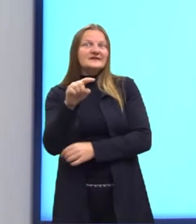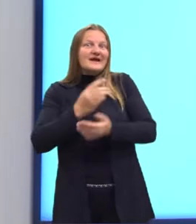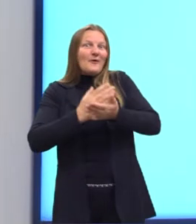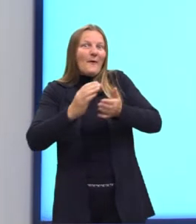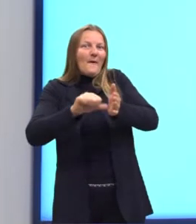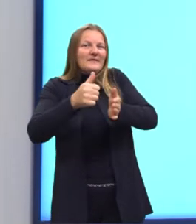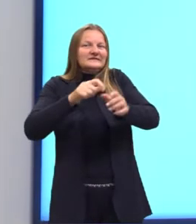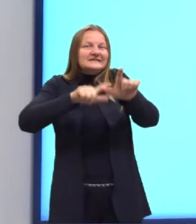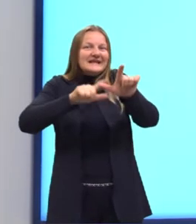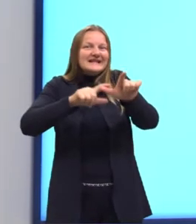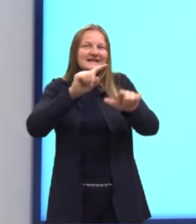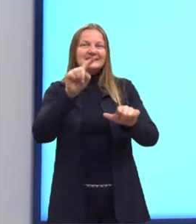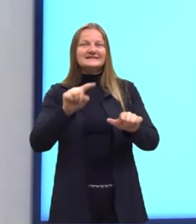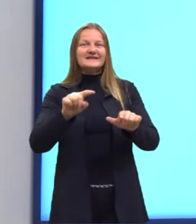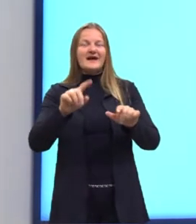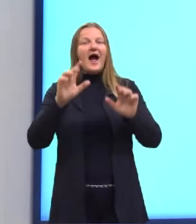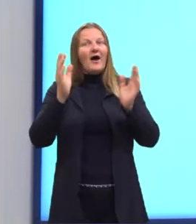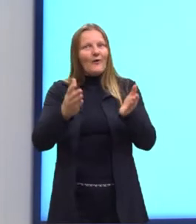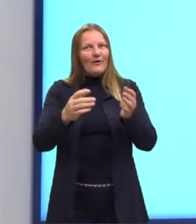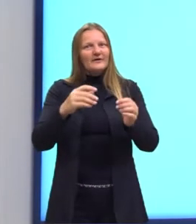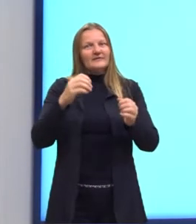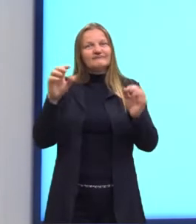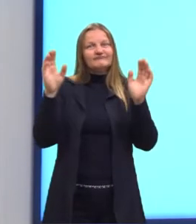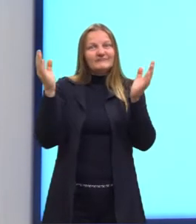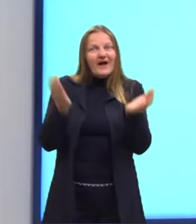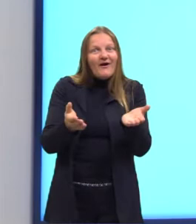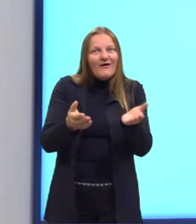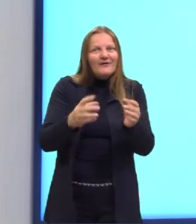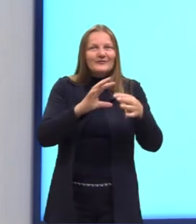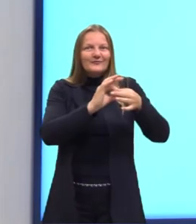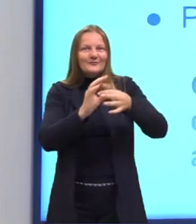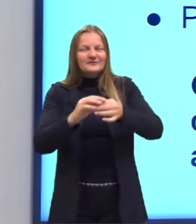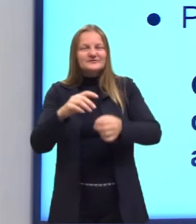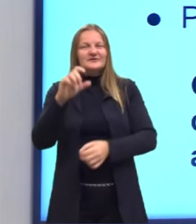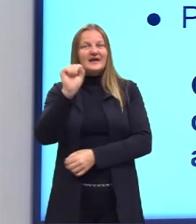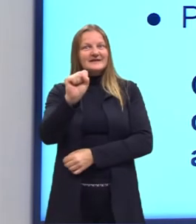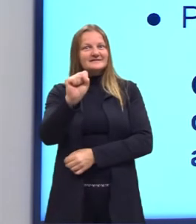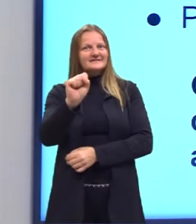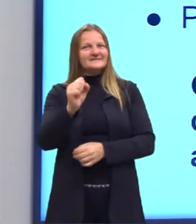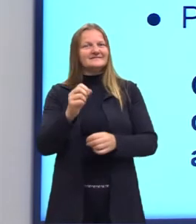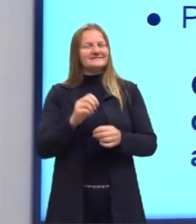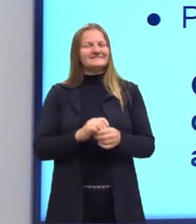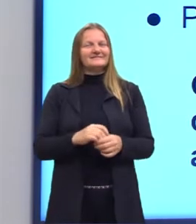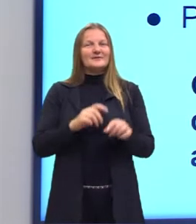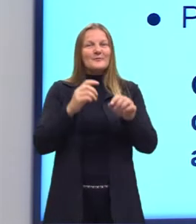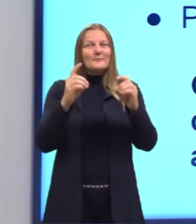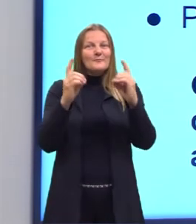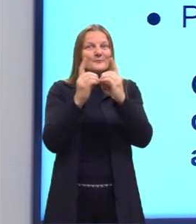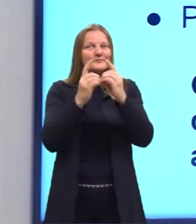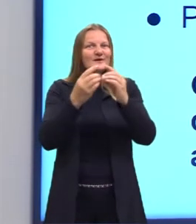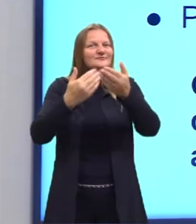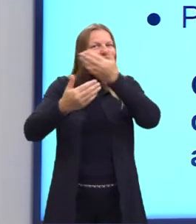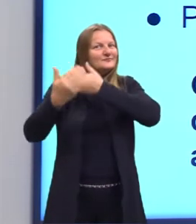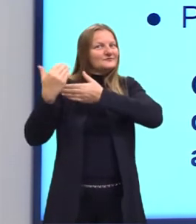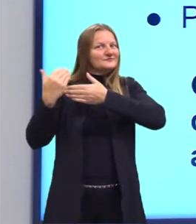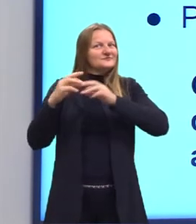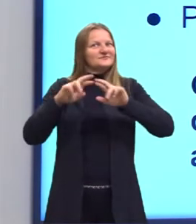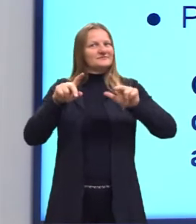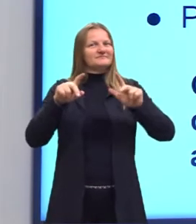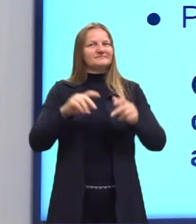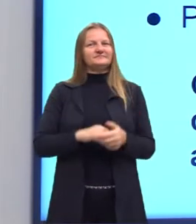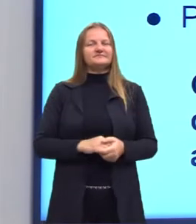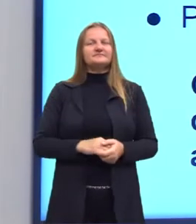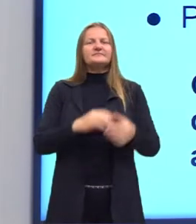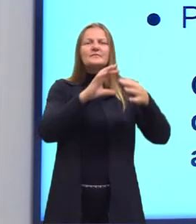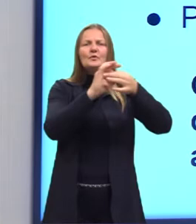com S que vocês vão encontrar nos livros didáticos. Que contexto histórico que a gente tem?